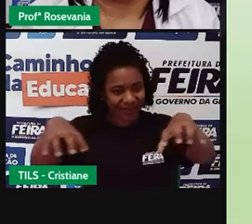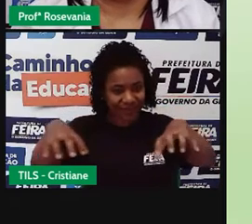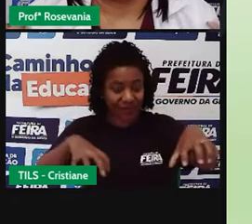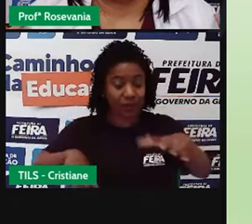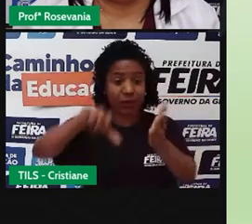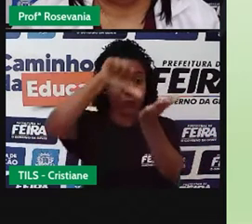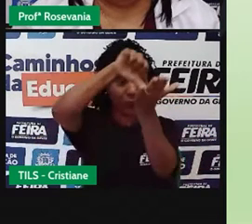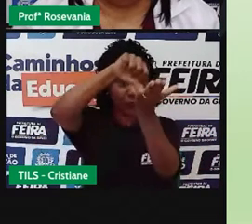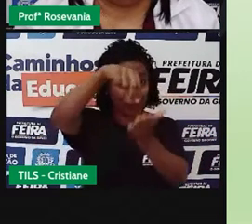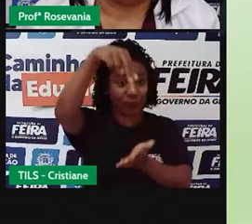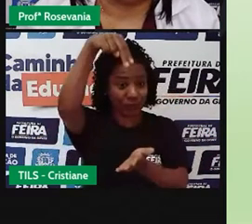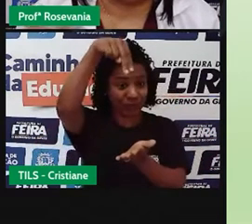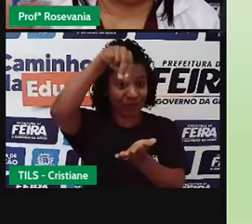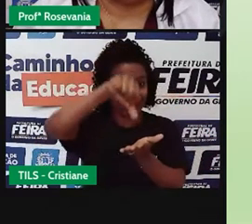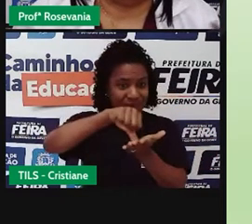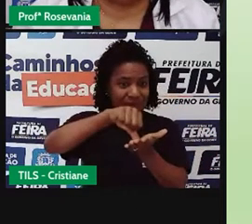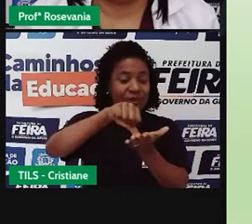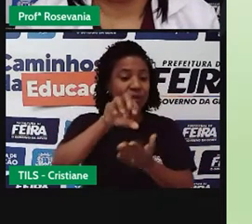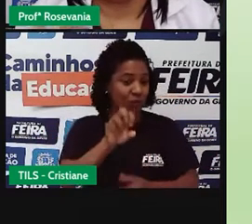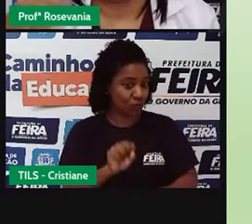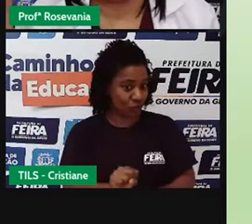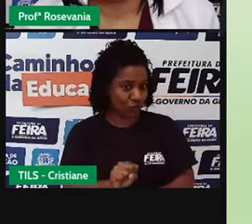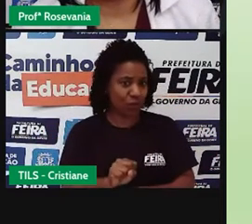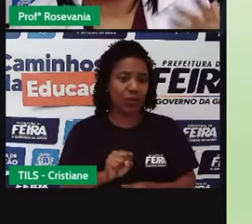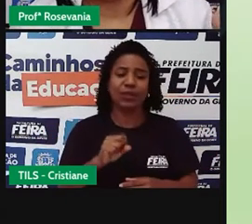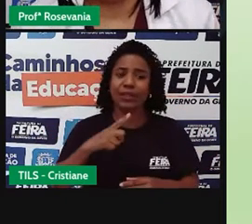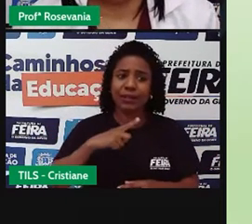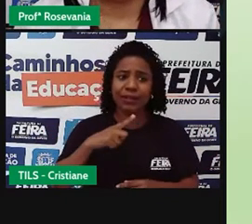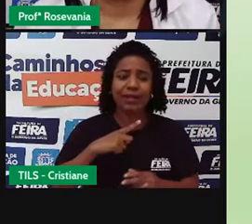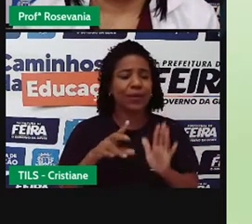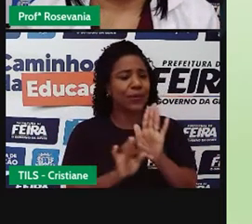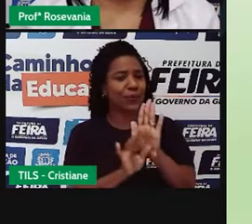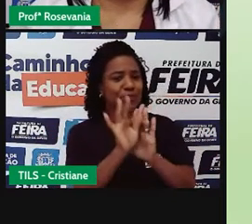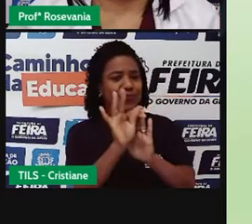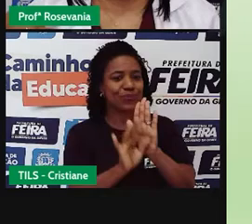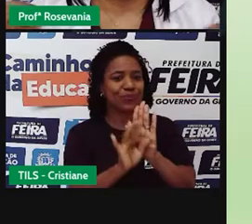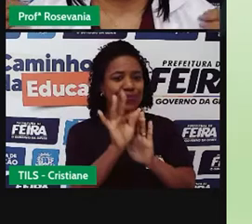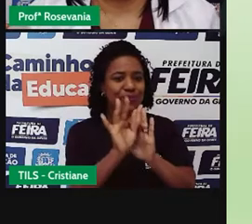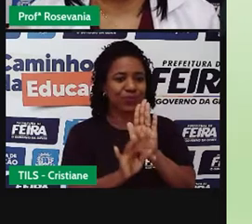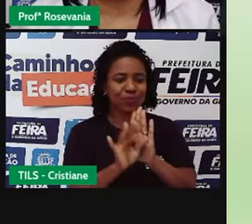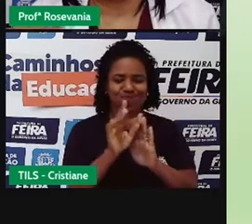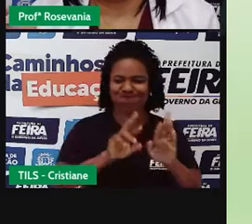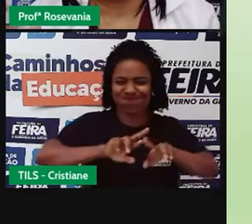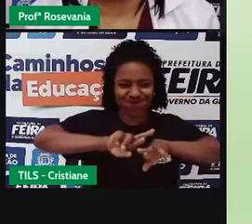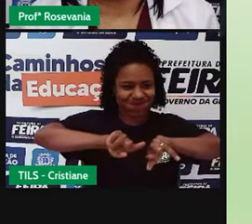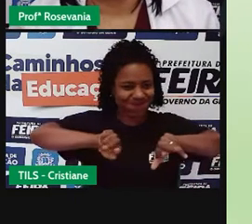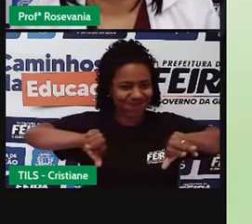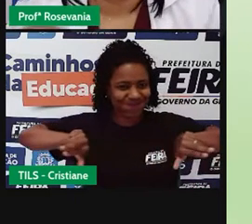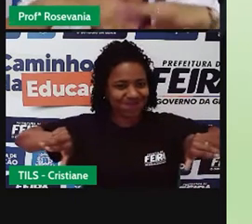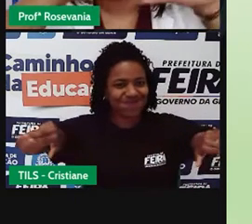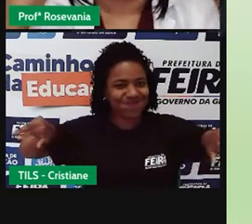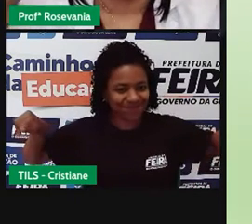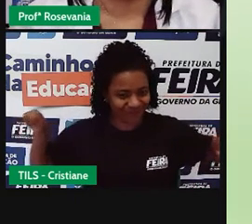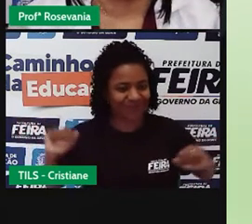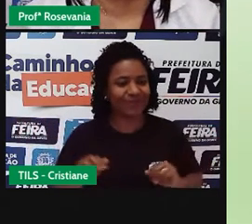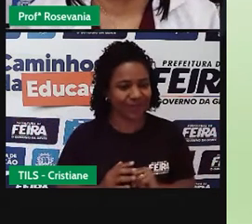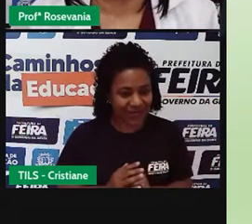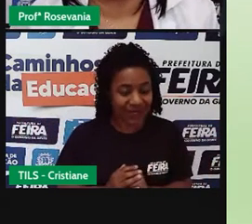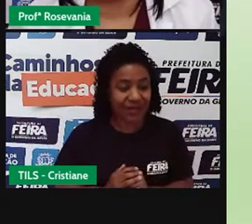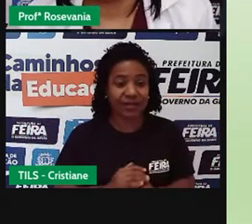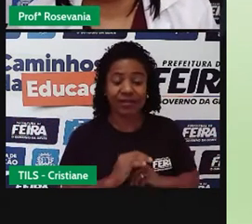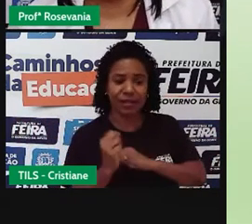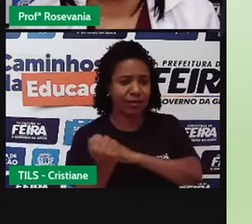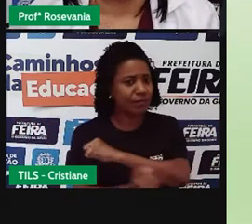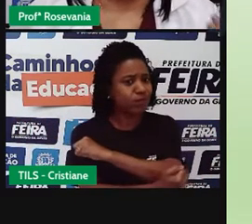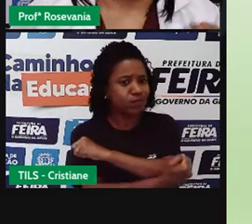hemisfério sul. Então, a gente pega temperaturas diversas, características diversas. Então, a gente vai ter desde aquelas vegetações que se adaptam, né,